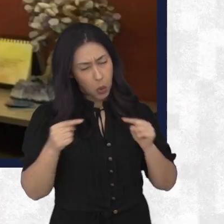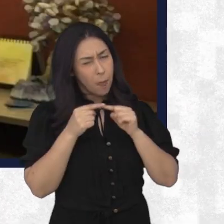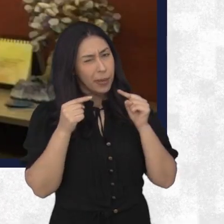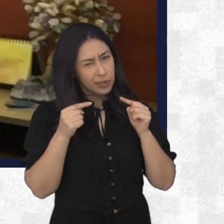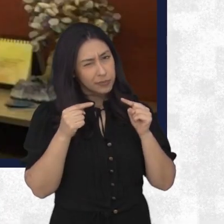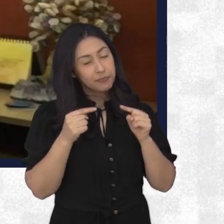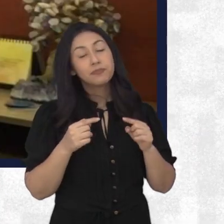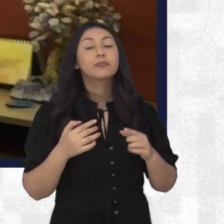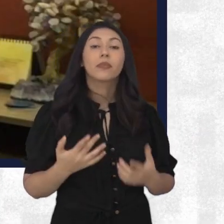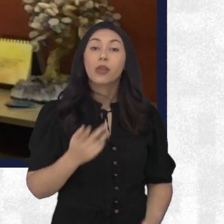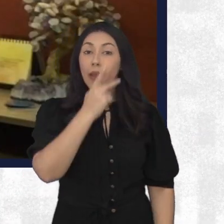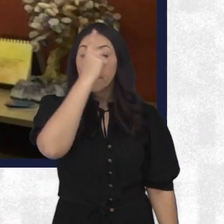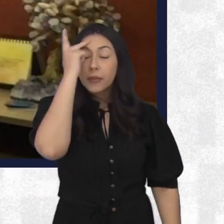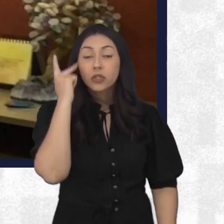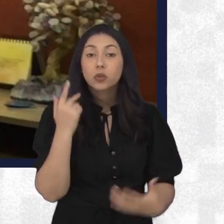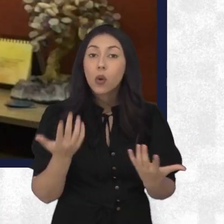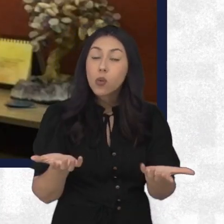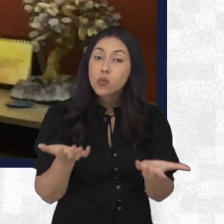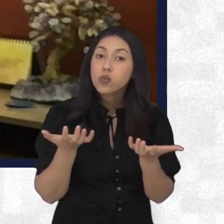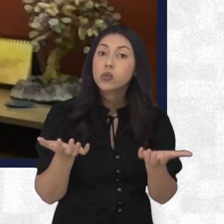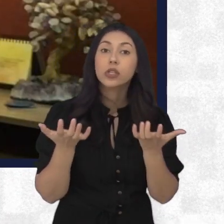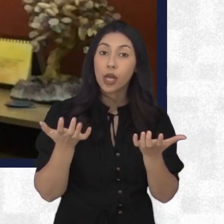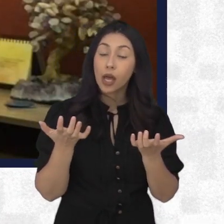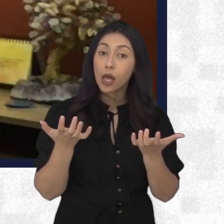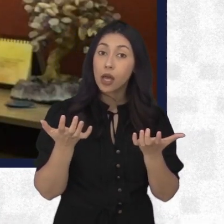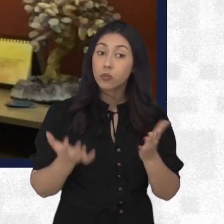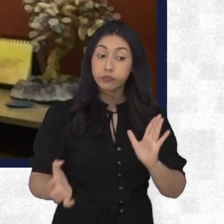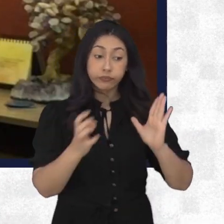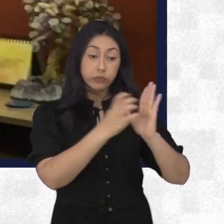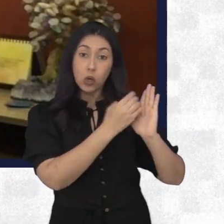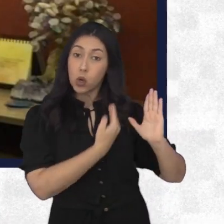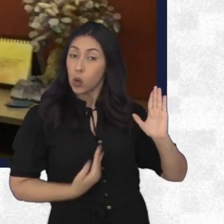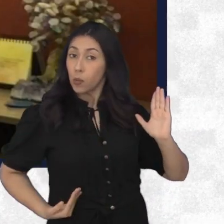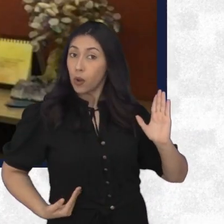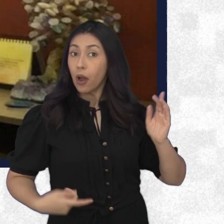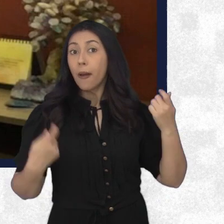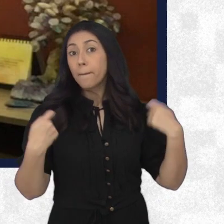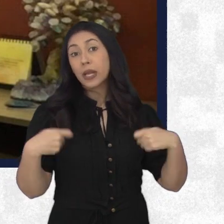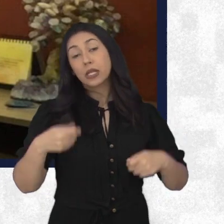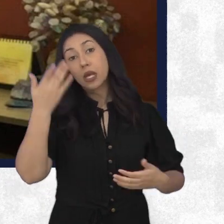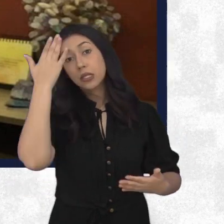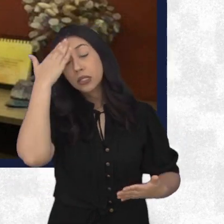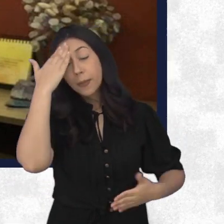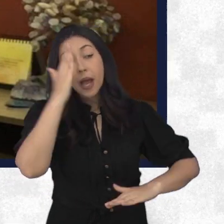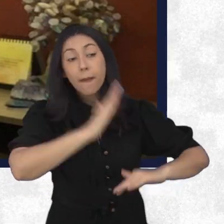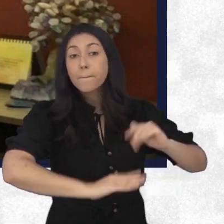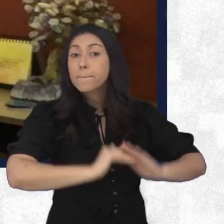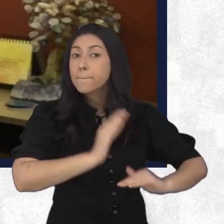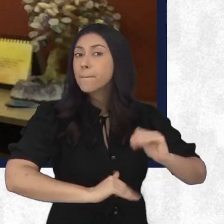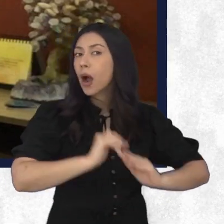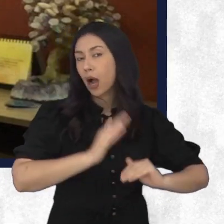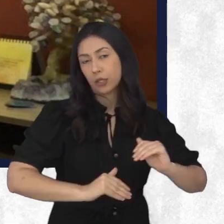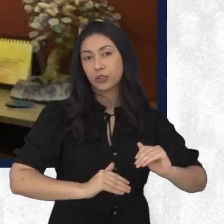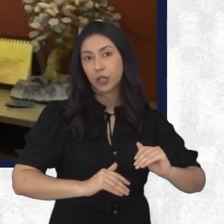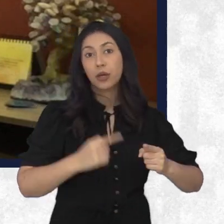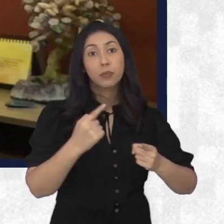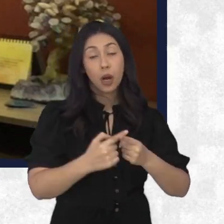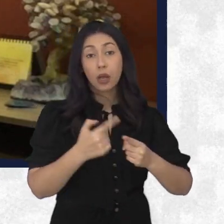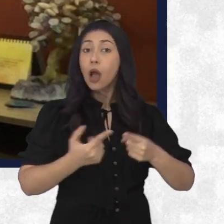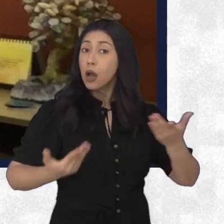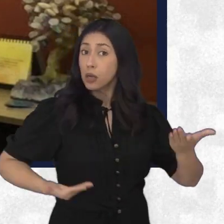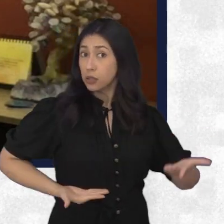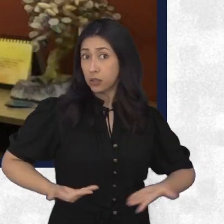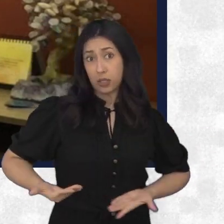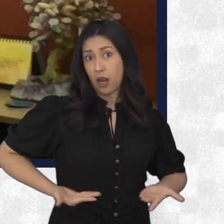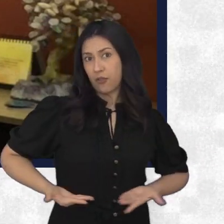Quem quer ser servidor público tem que levar em consideração a atividade que vai realizar. Quem quer ser servidor público tem que servir ao